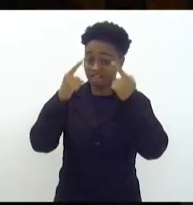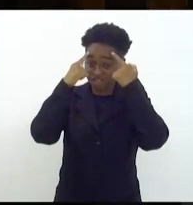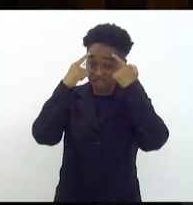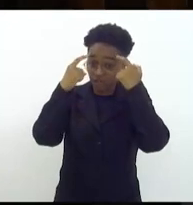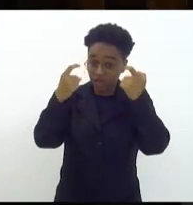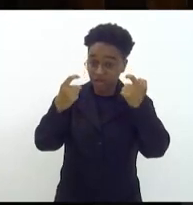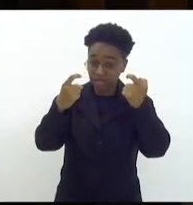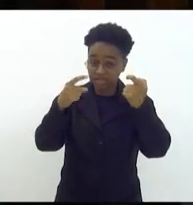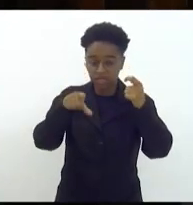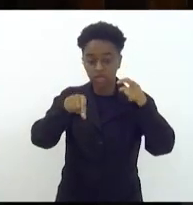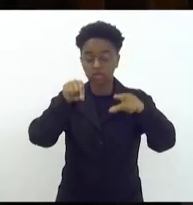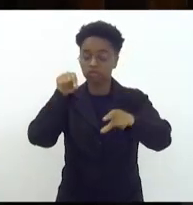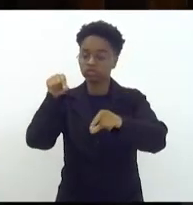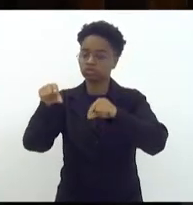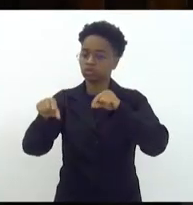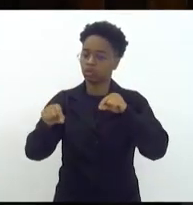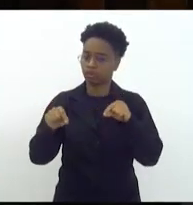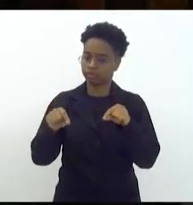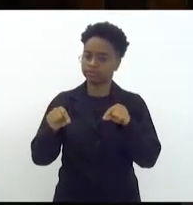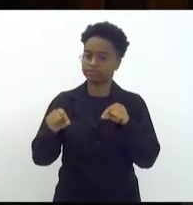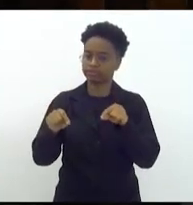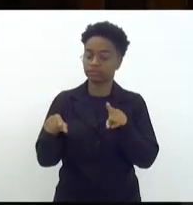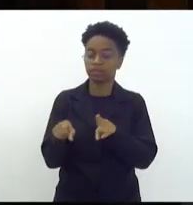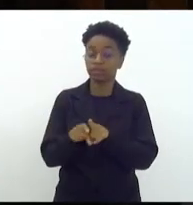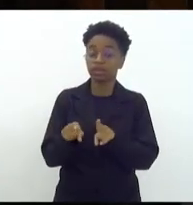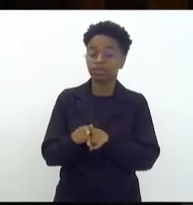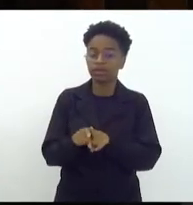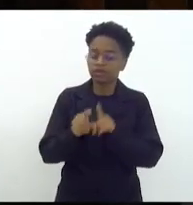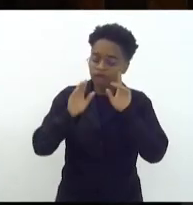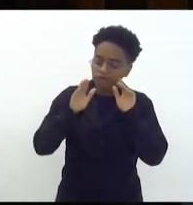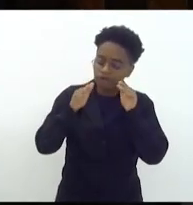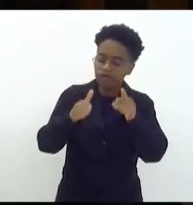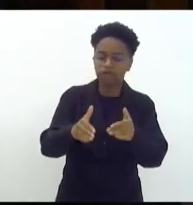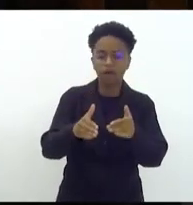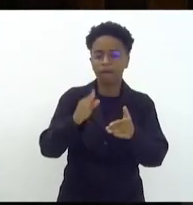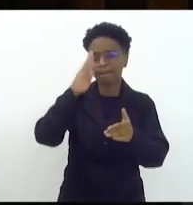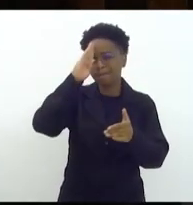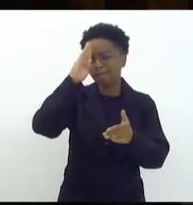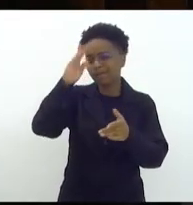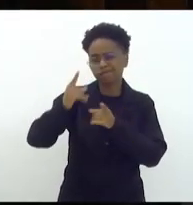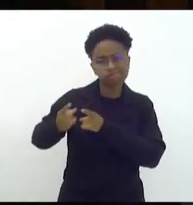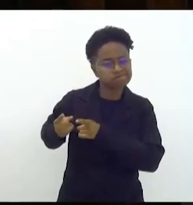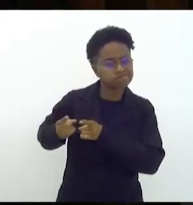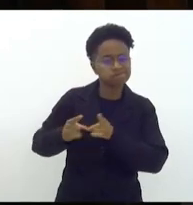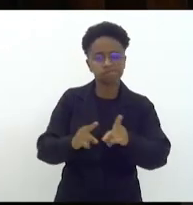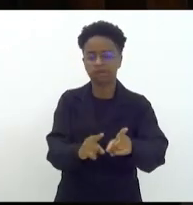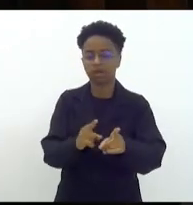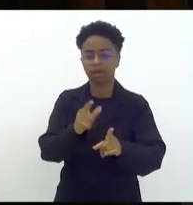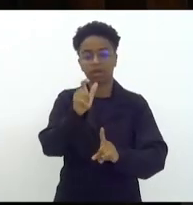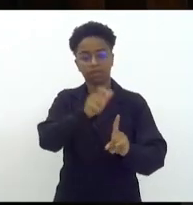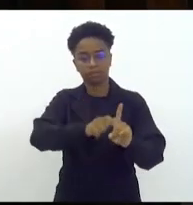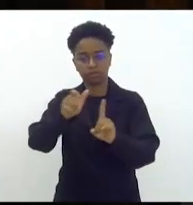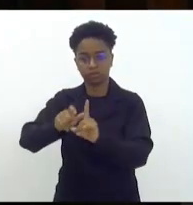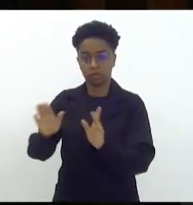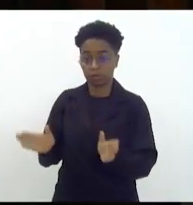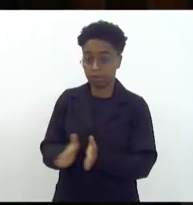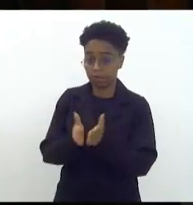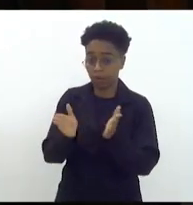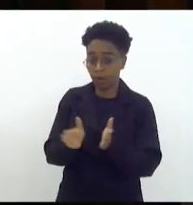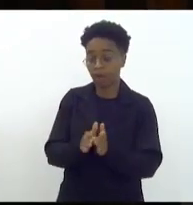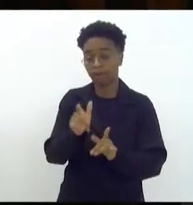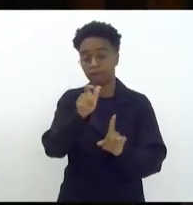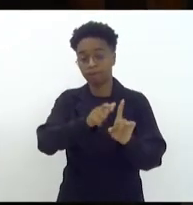vez mais seletiva cada vez mais voltada para atacar pessoas pobres pessoas